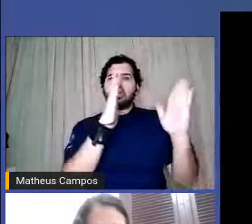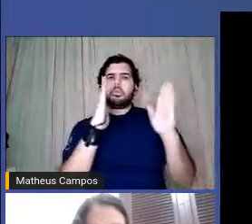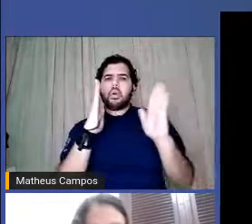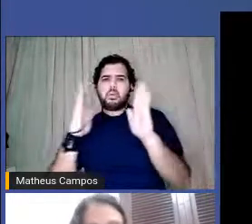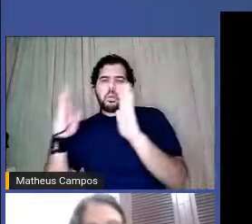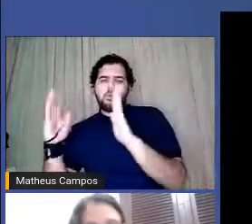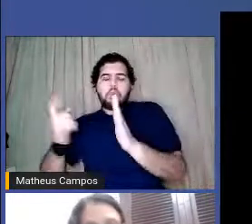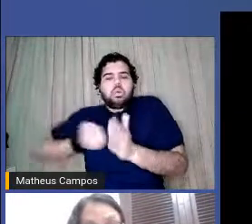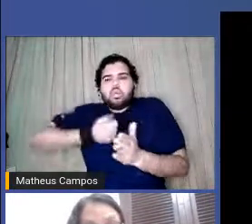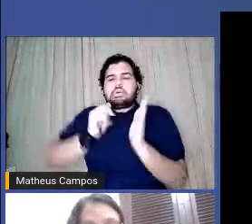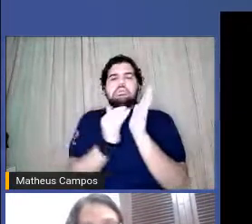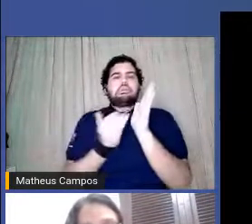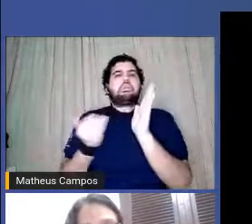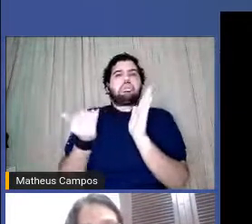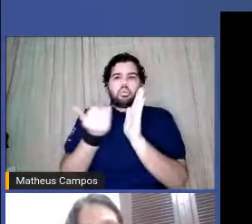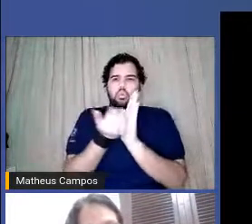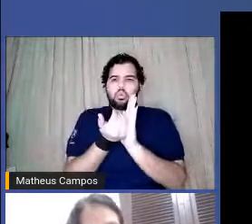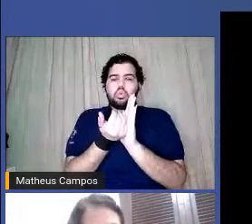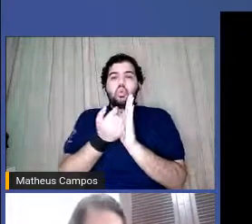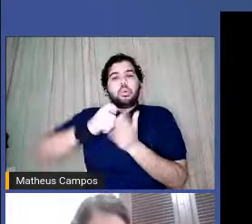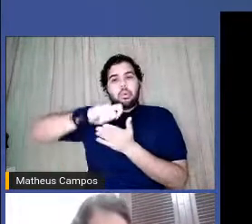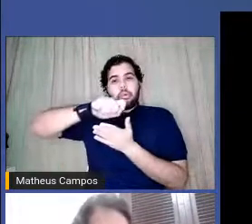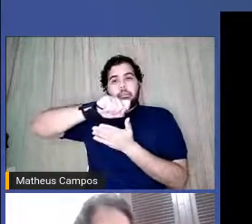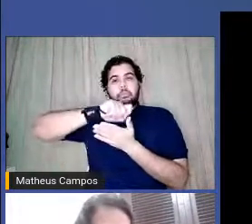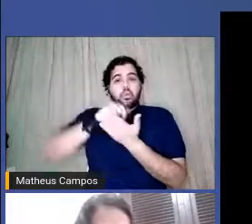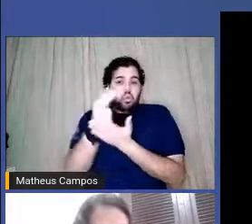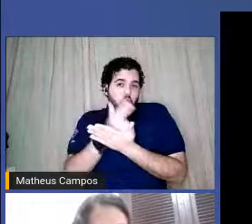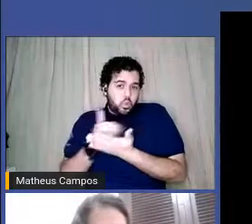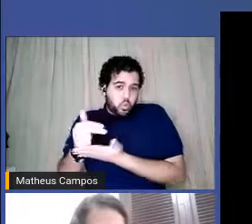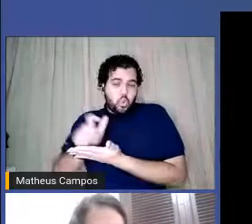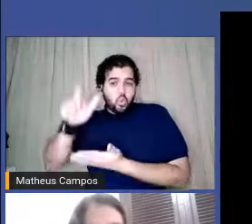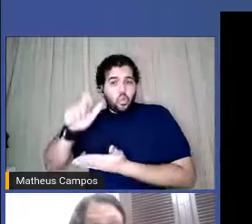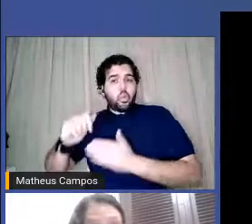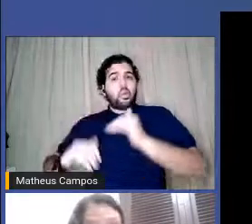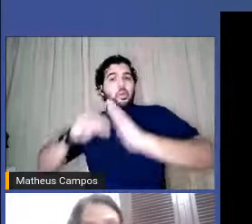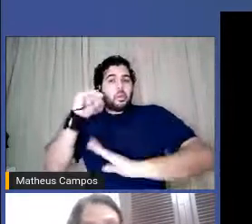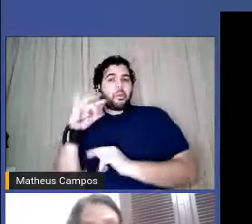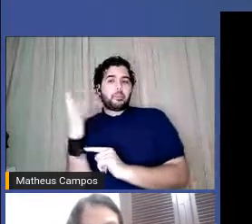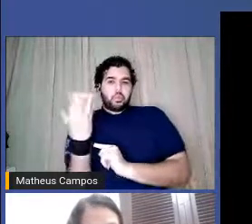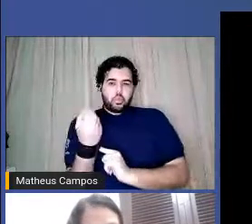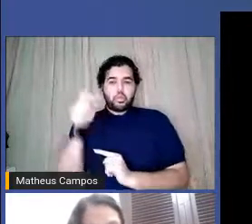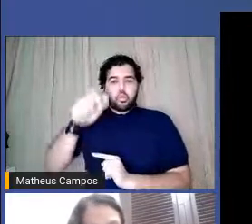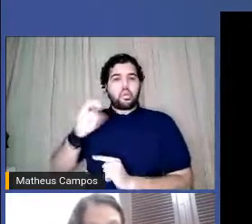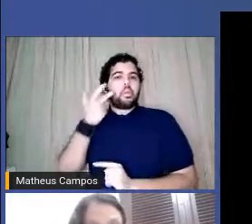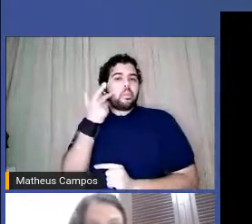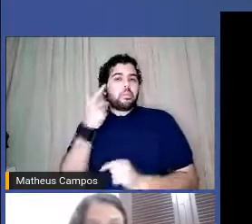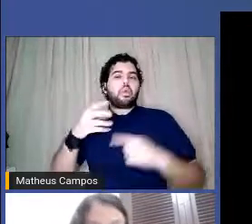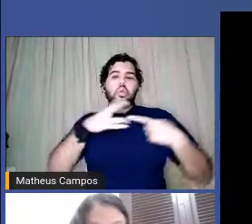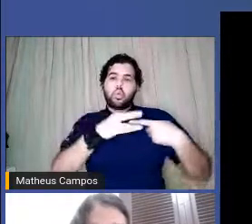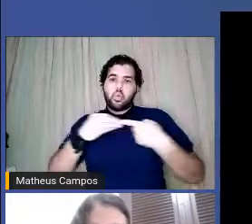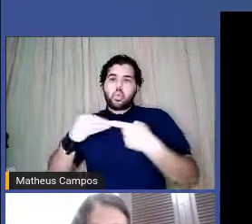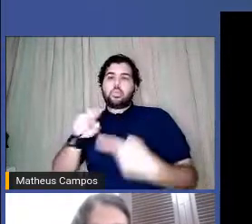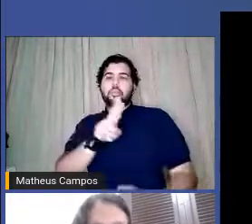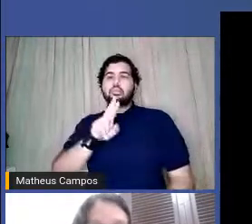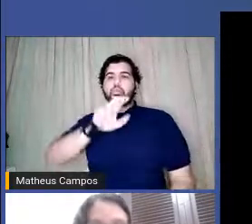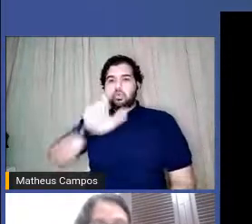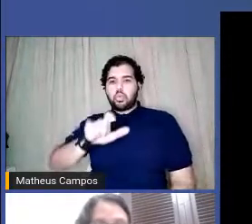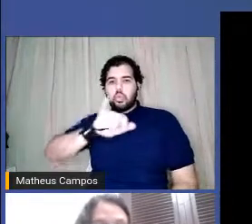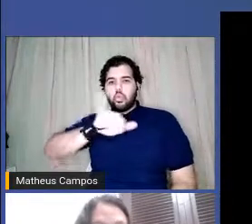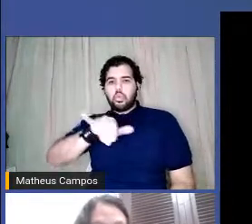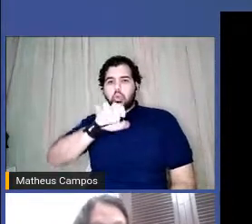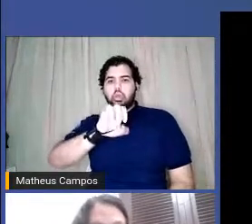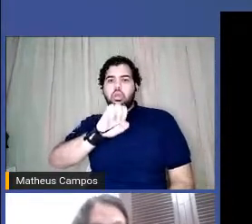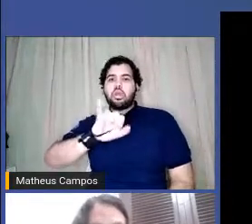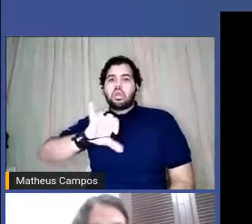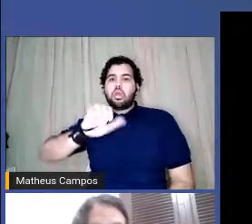maioria, foram feitas por um artista aqui de Fortaleza, também de periferia, que é a Jéssica Gomes. A